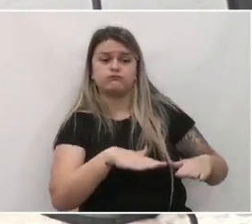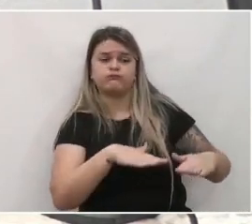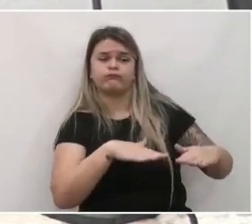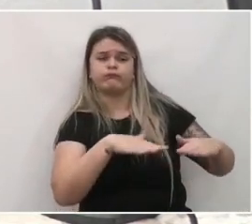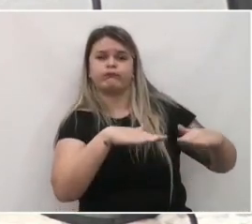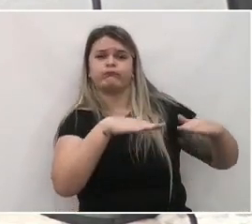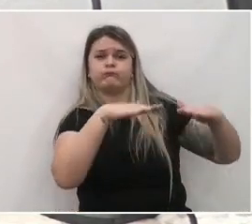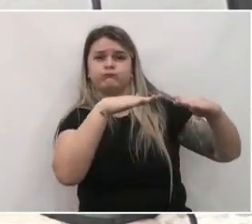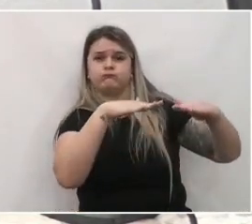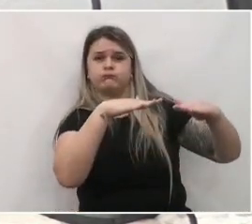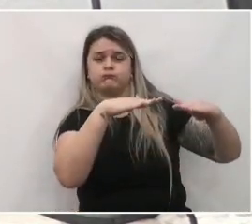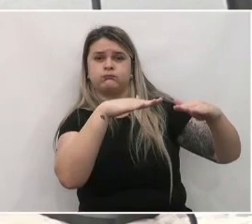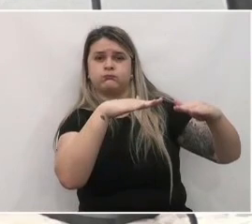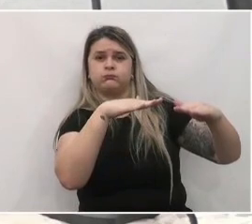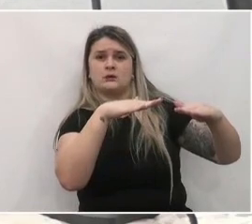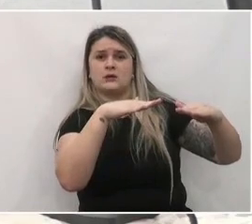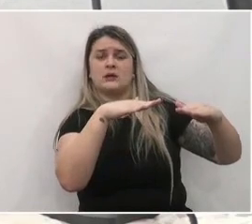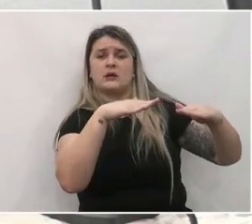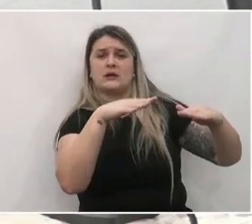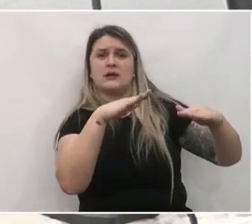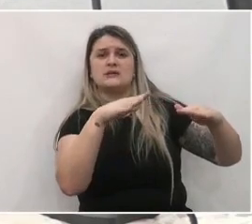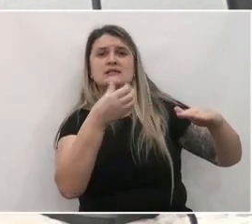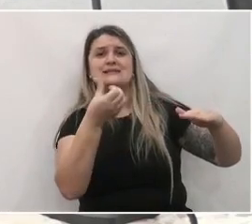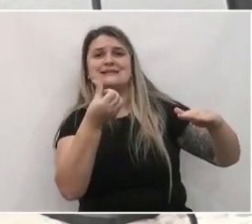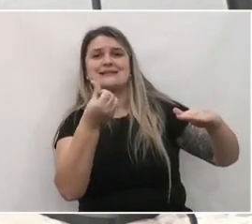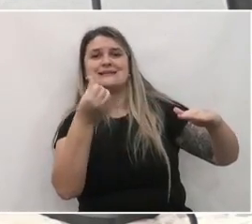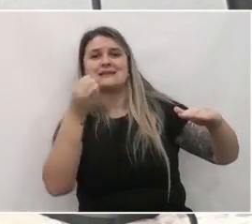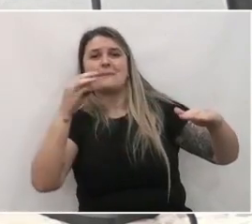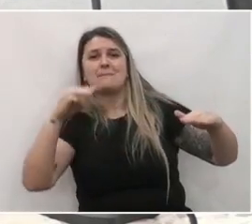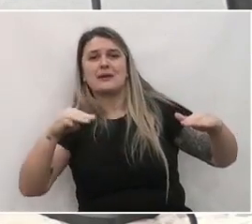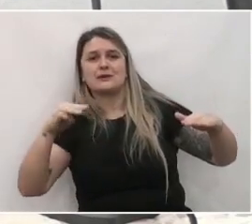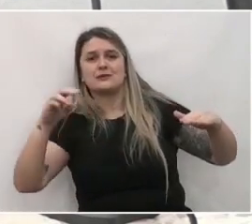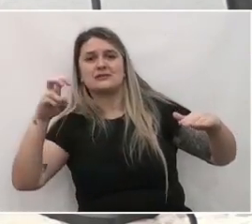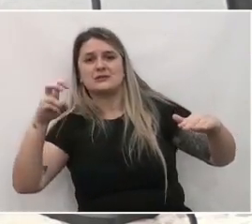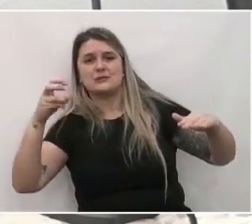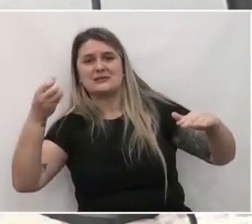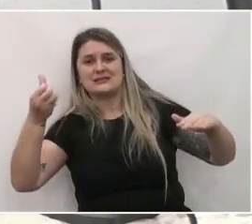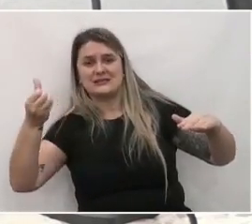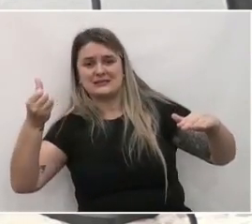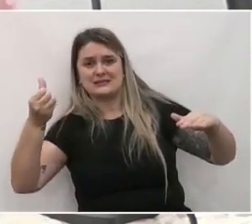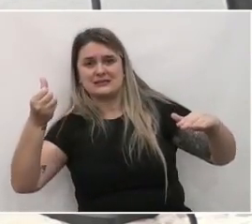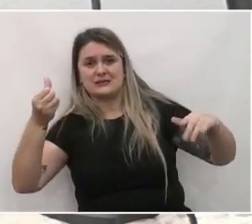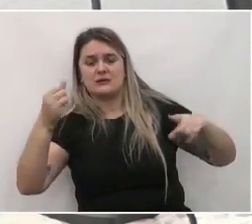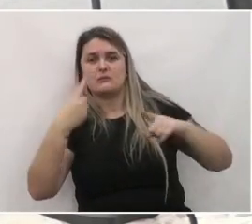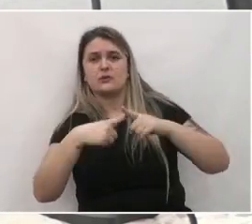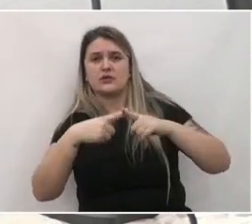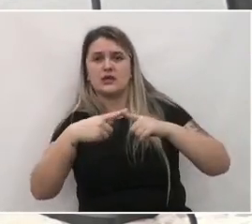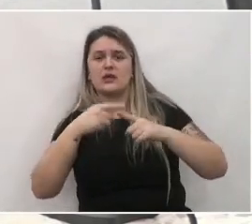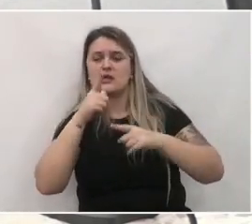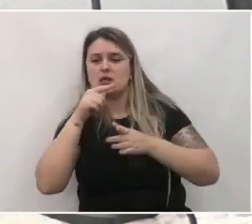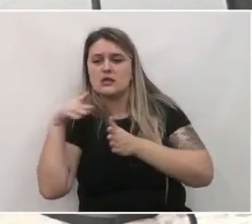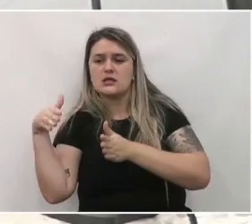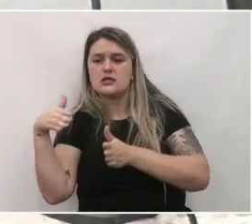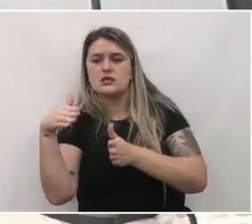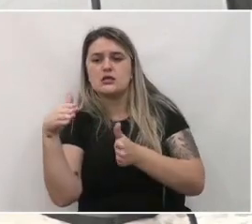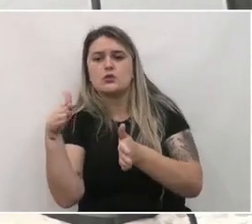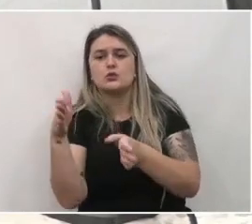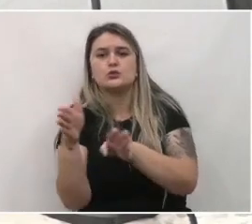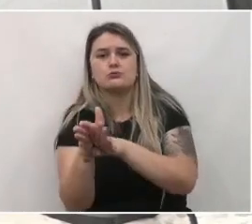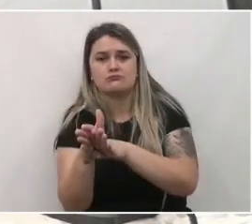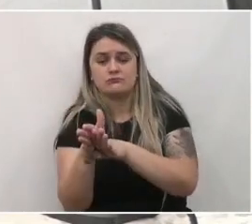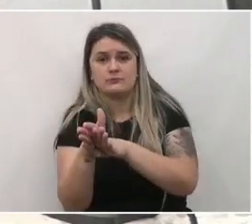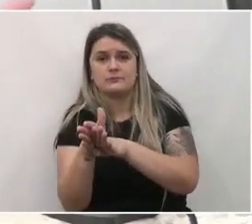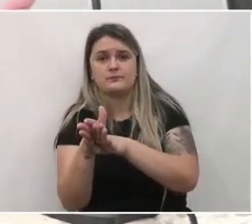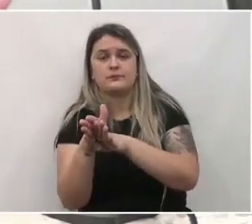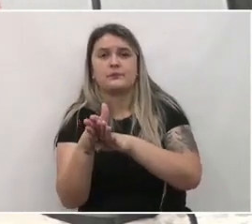atingir a água, no meu caso, é 6,56 Sim. Porque daí ele começa a chegar a água. Entende?